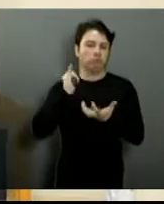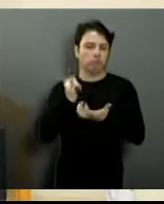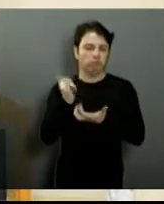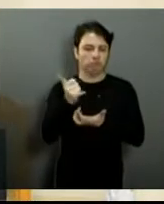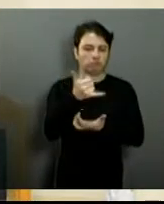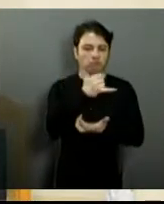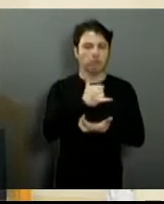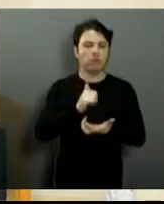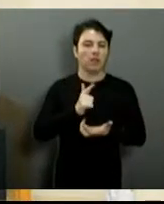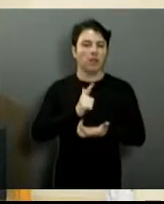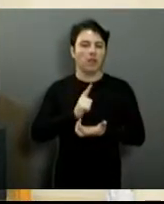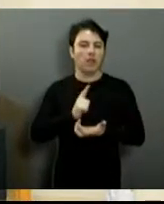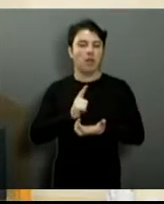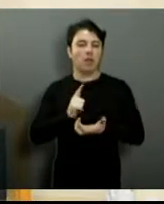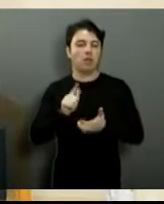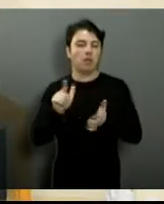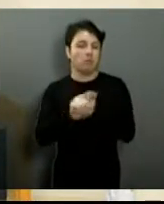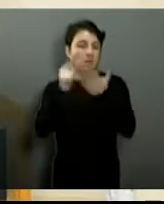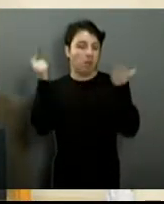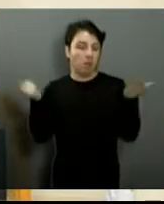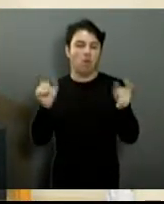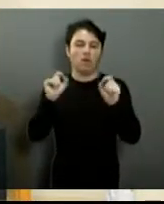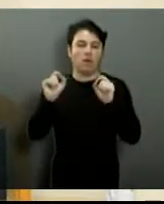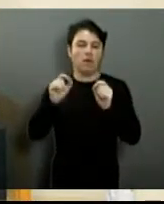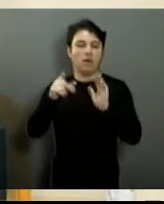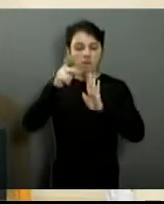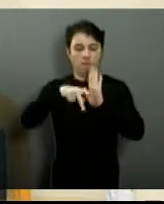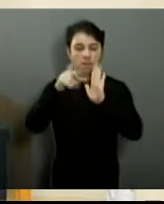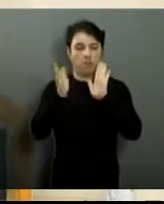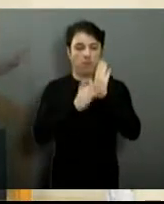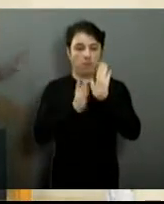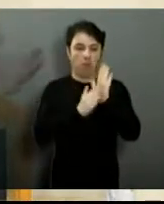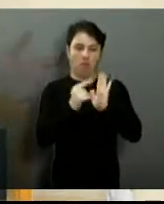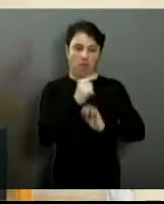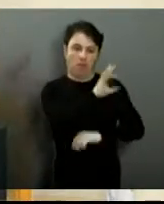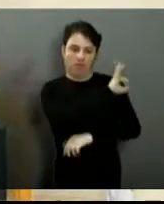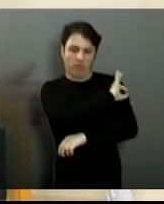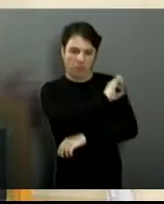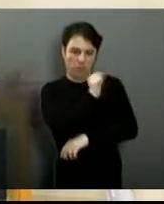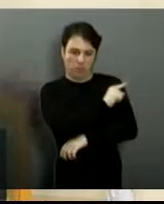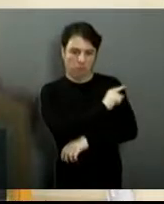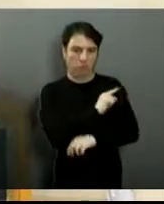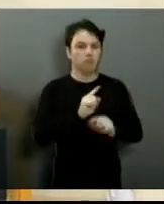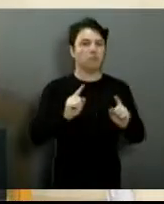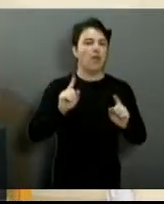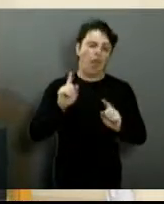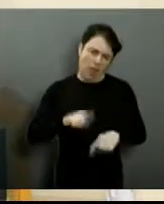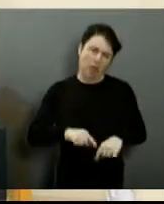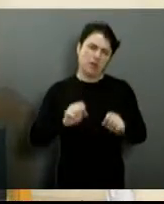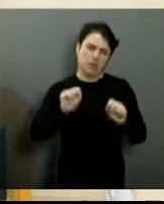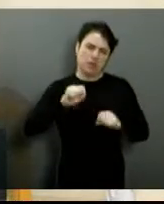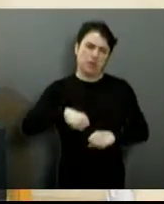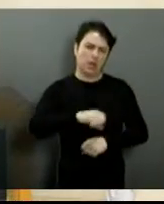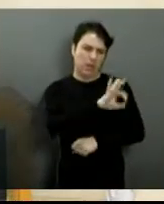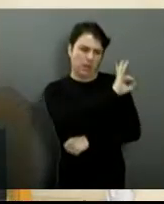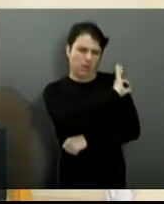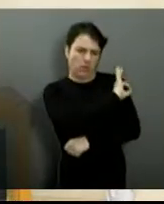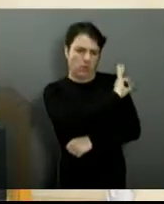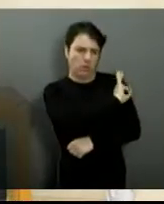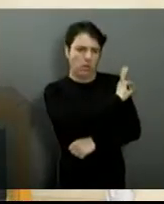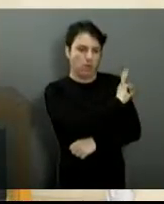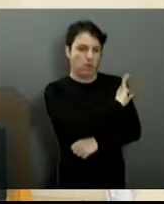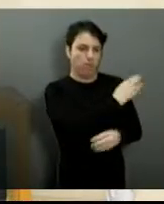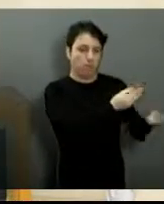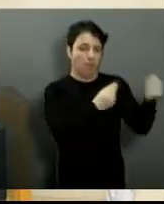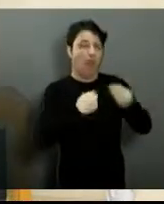jornalísticas divulgaram o projeto como sendo da Prefeitura. Por óbvio que o projeto é da Prefeitura, veio da Prefeitura porque eu não